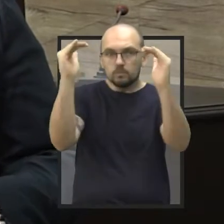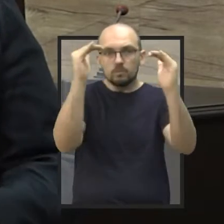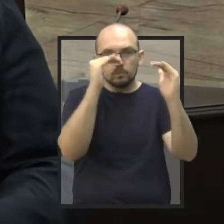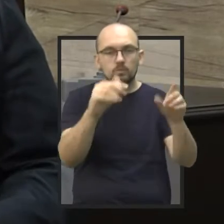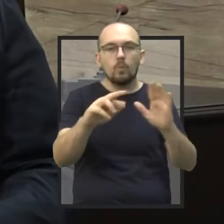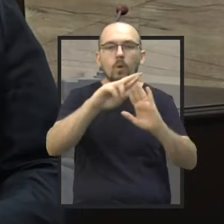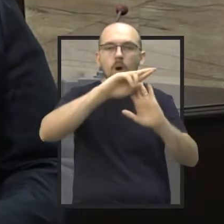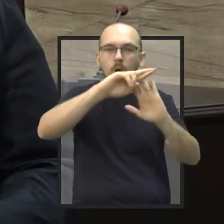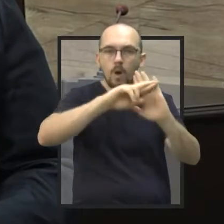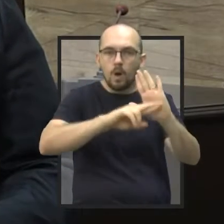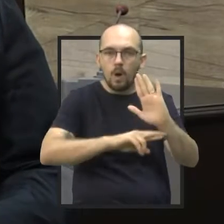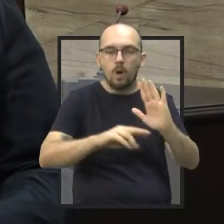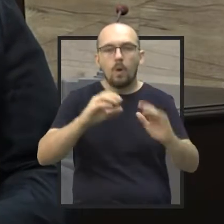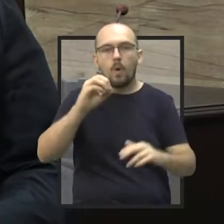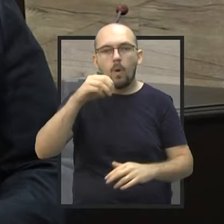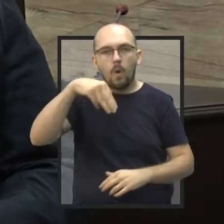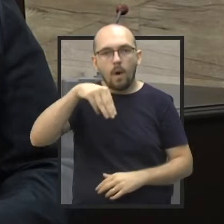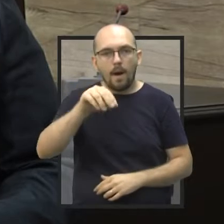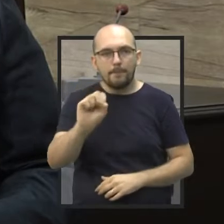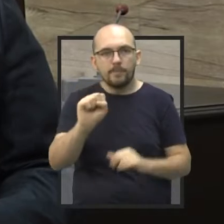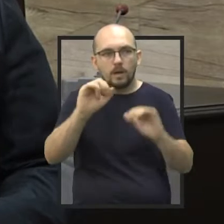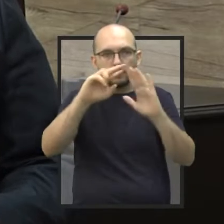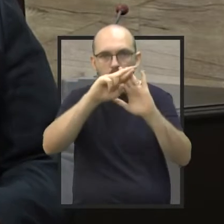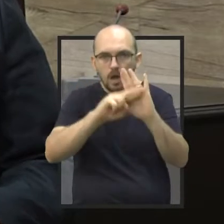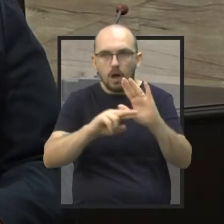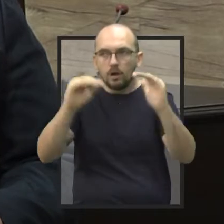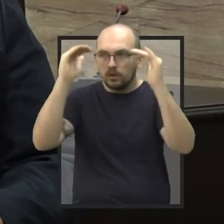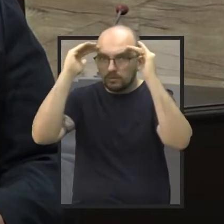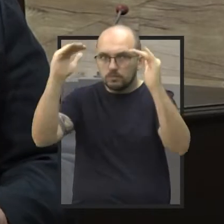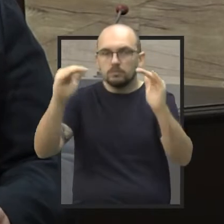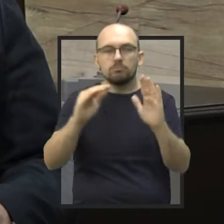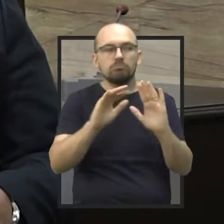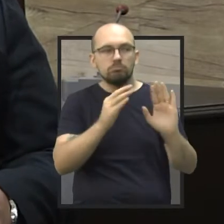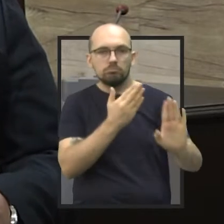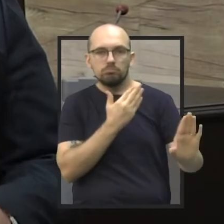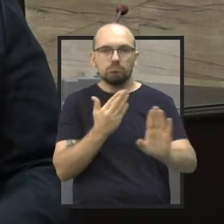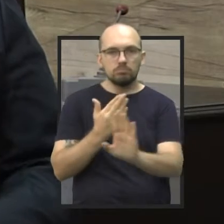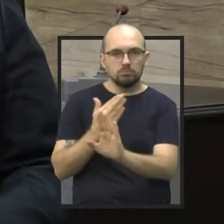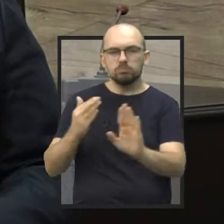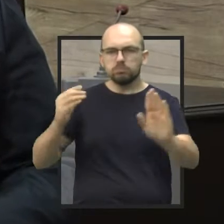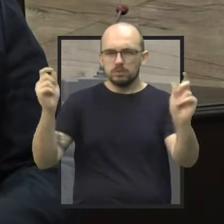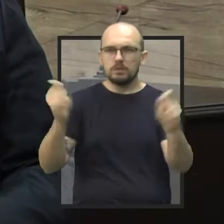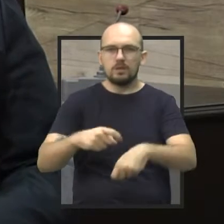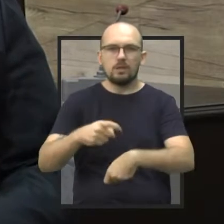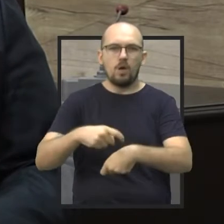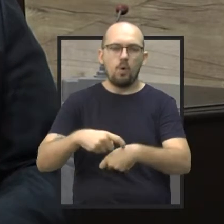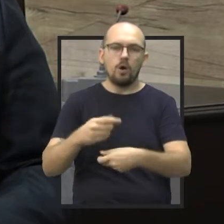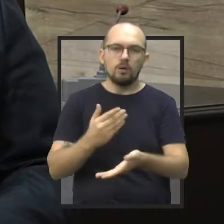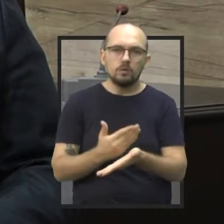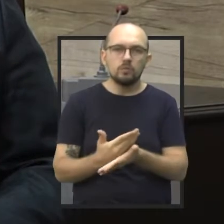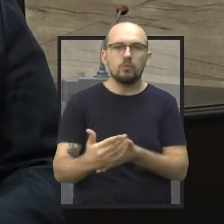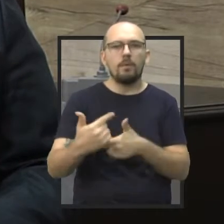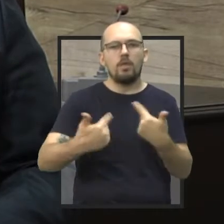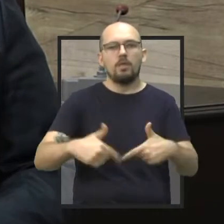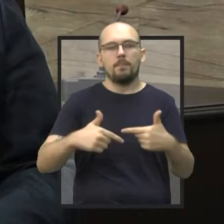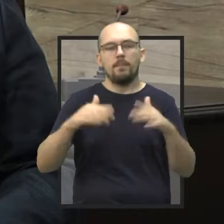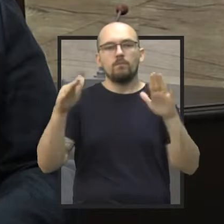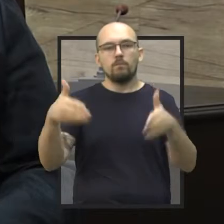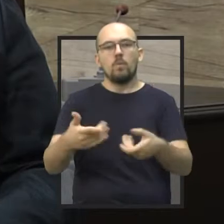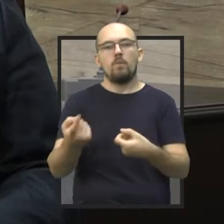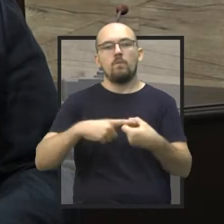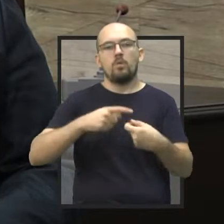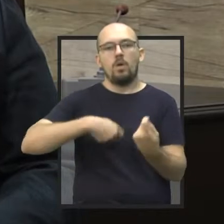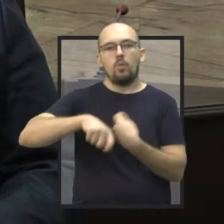as orientações das organizações mundiais de saúde. E eu acho que a gente já está na hora de começar a trabalhar esse foco de